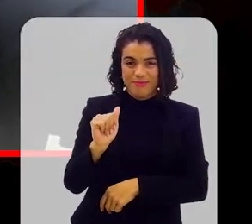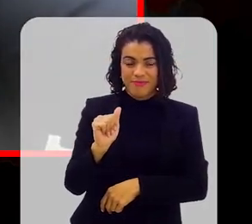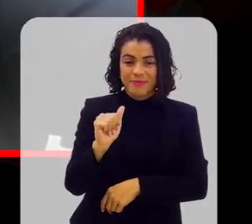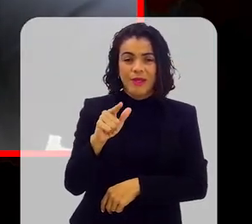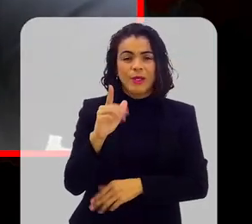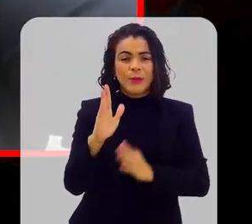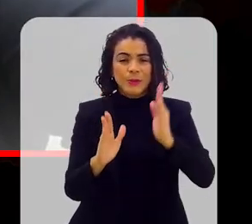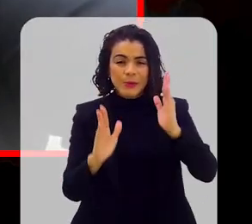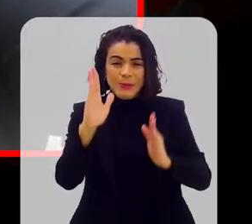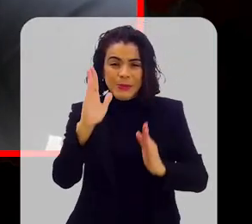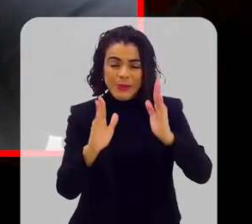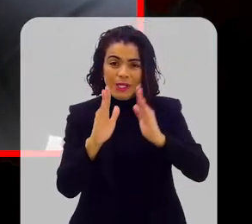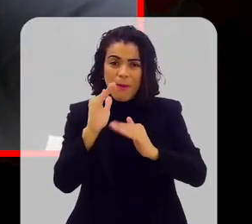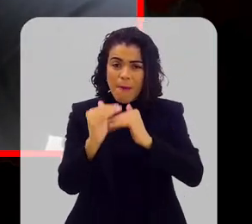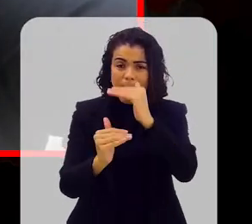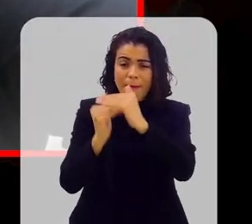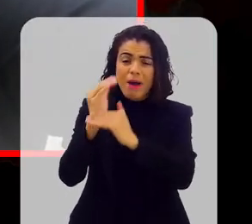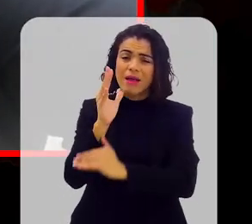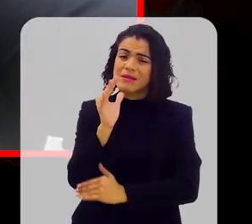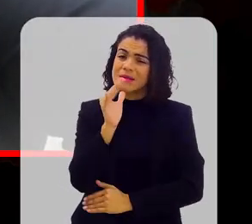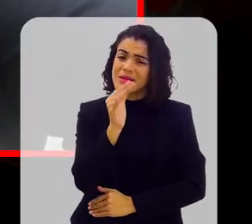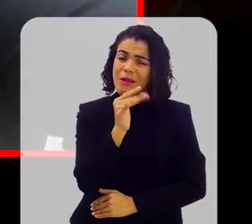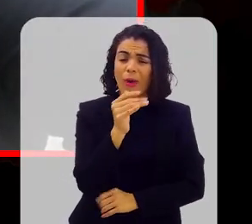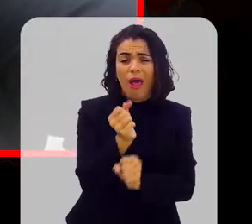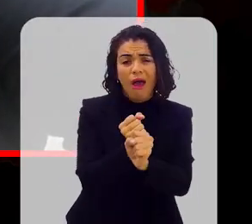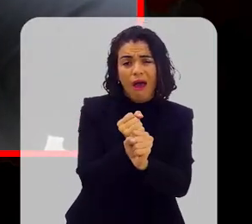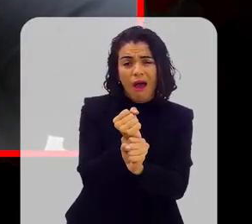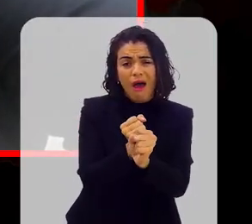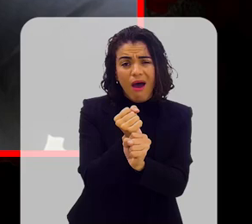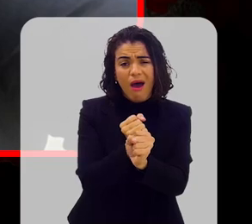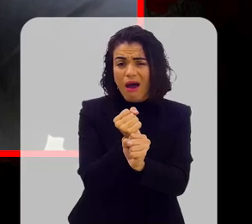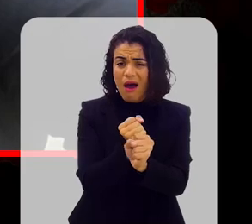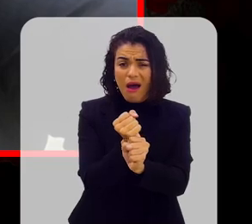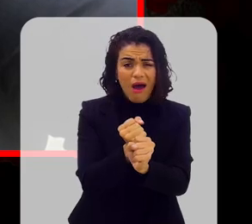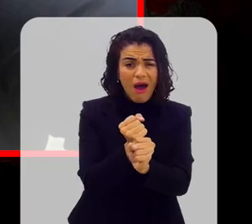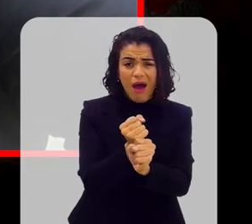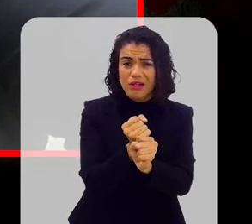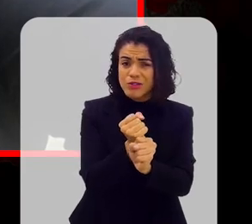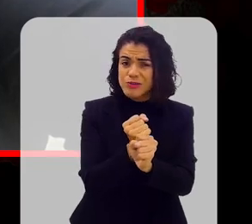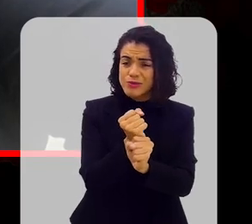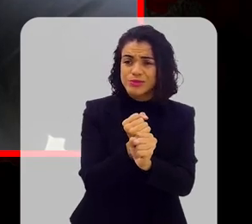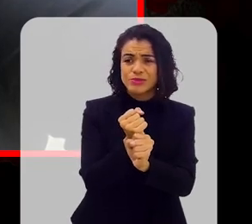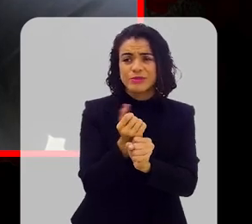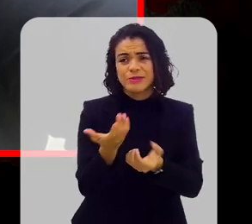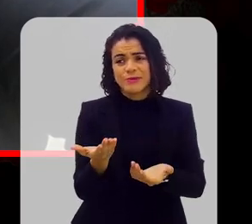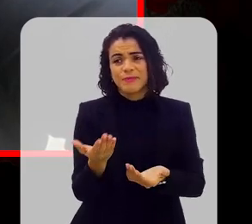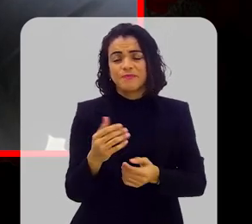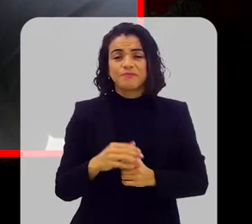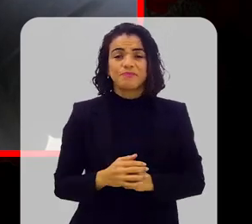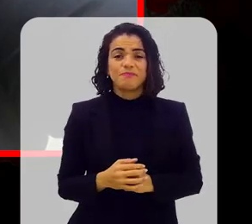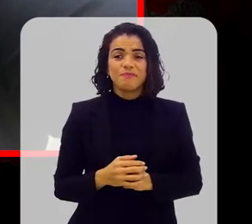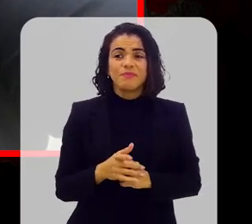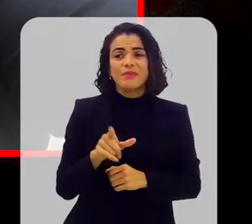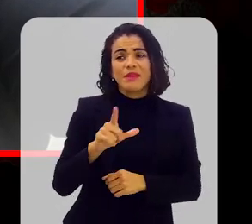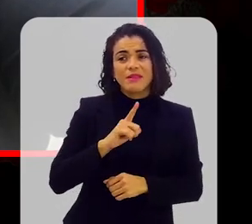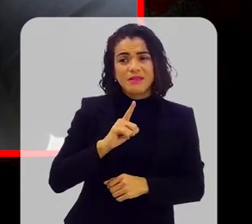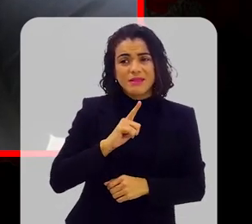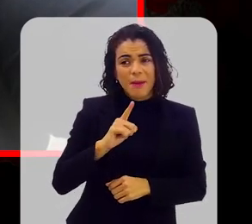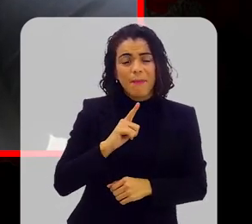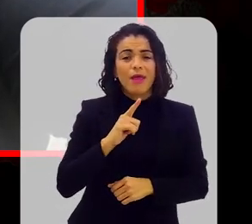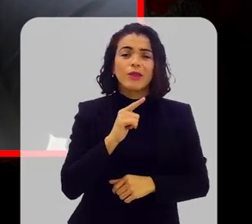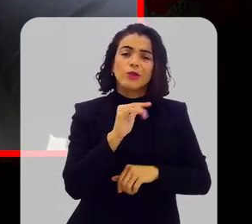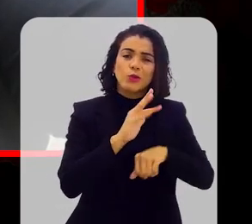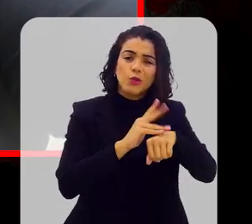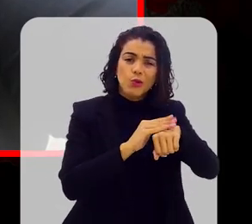tempo dessa evolução pode ser de anos de um adenoma com carcinoma abrindo uma janela de oportunidade para você atuar na